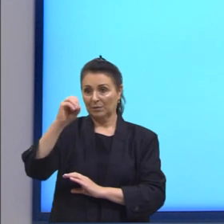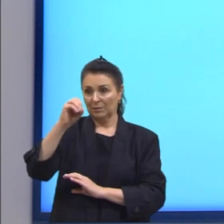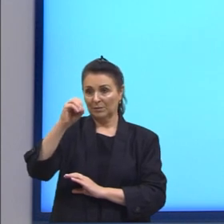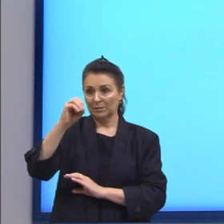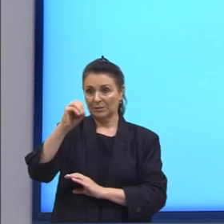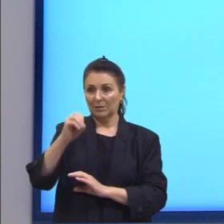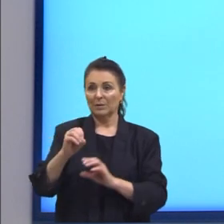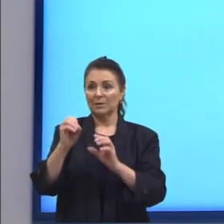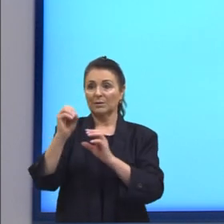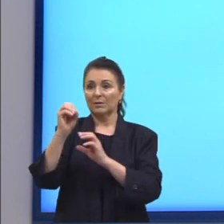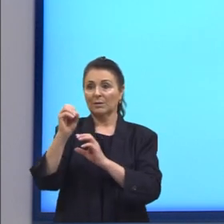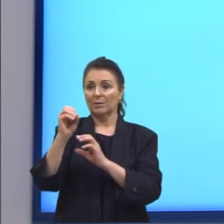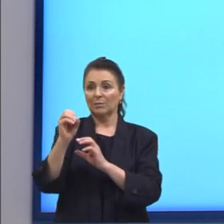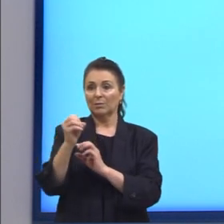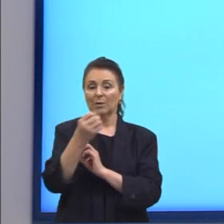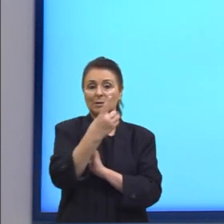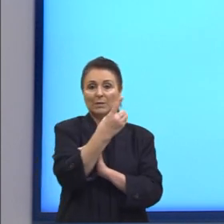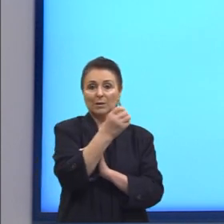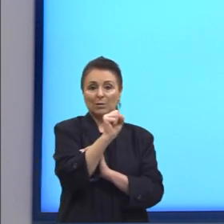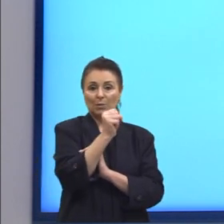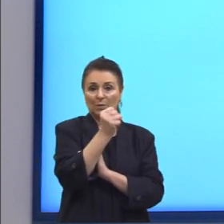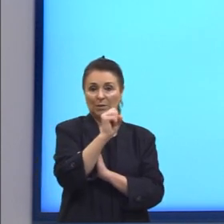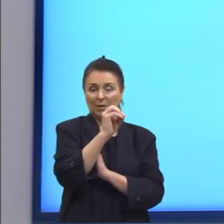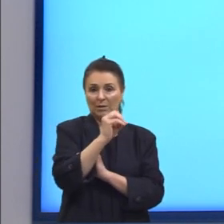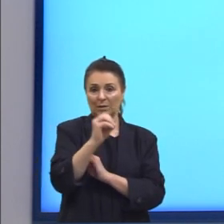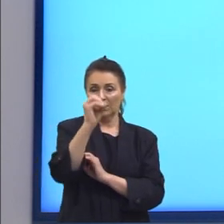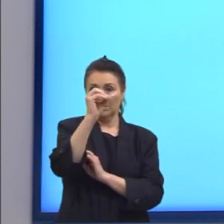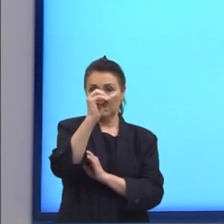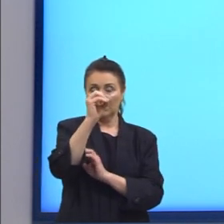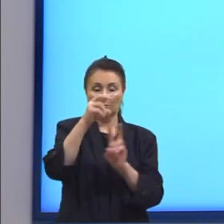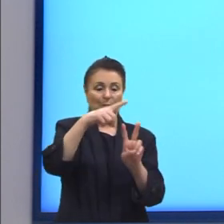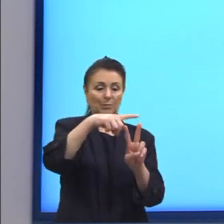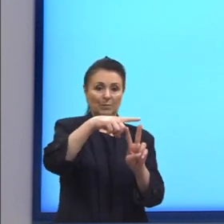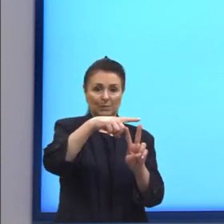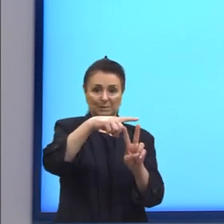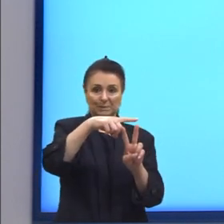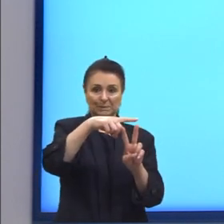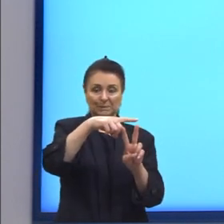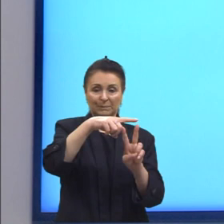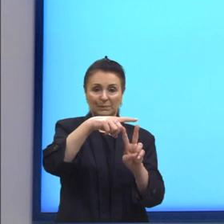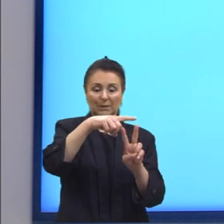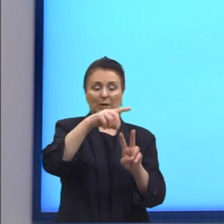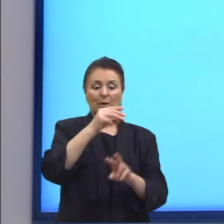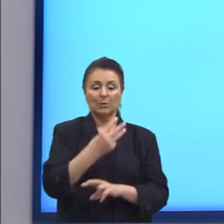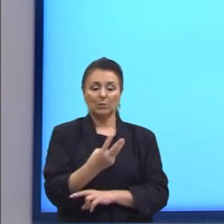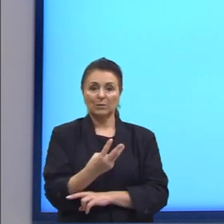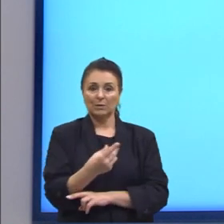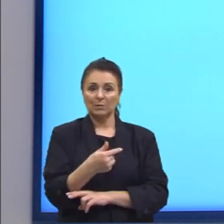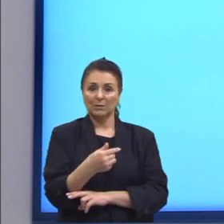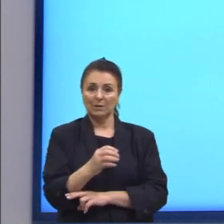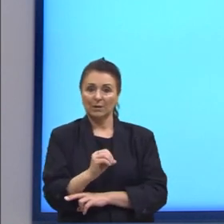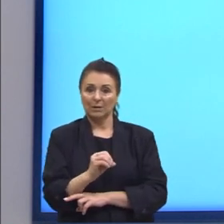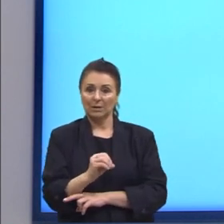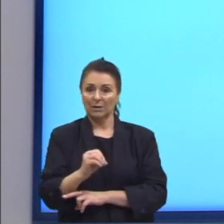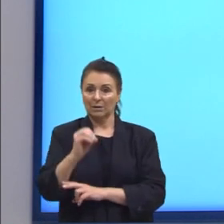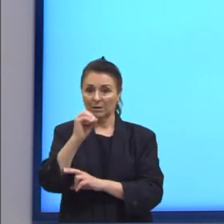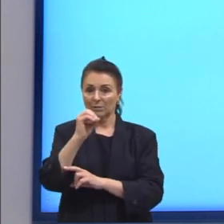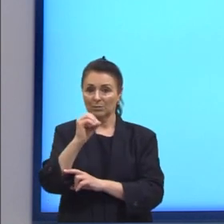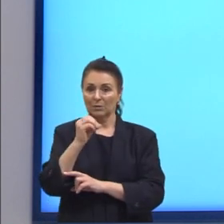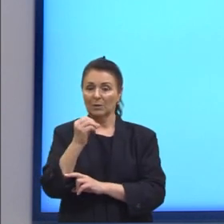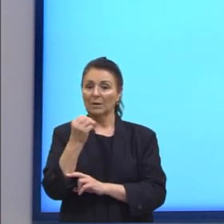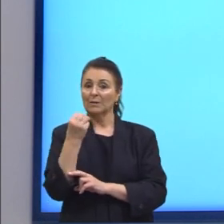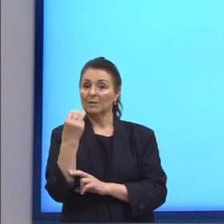sobre 2. 180 graus seria π radianos. 270 graus, 3